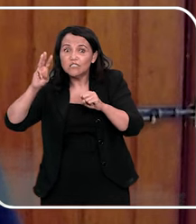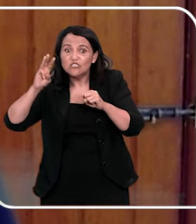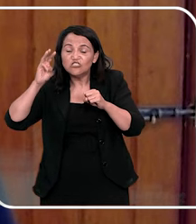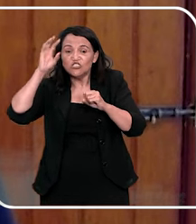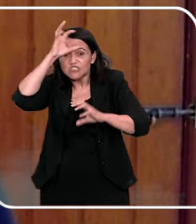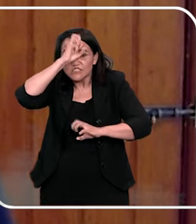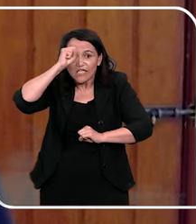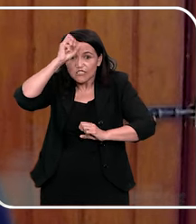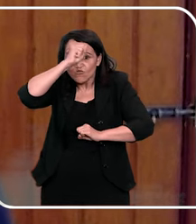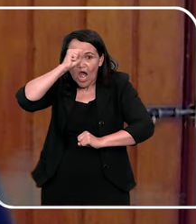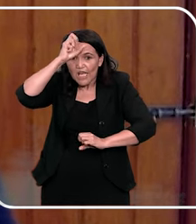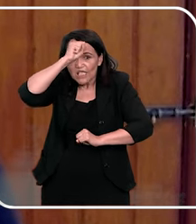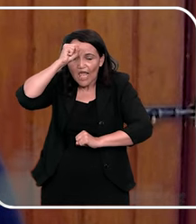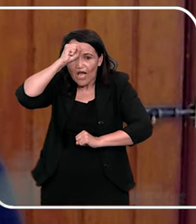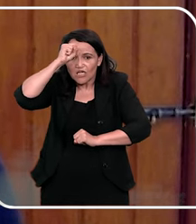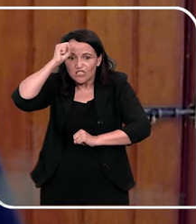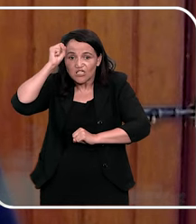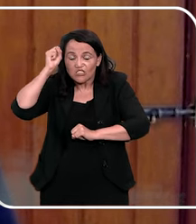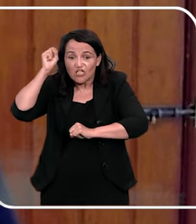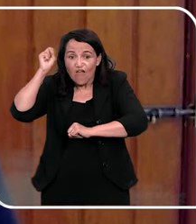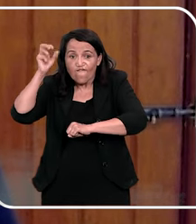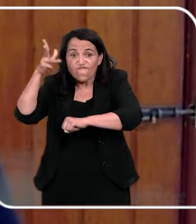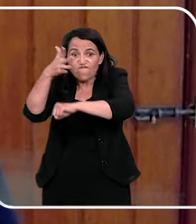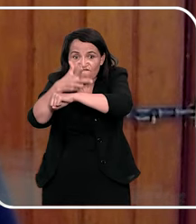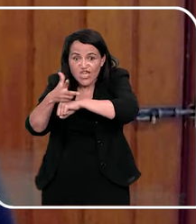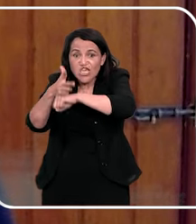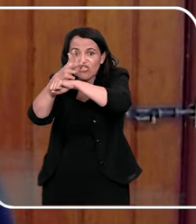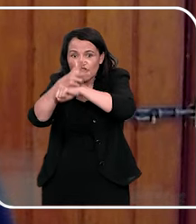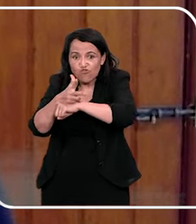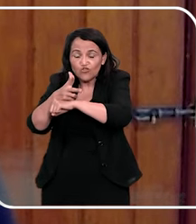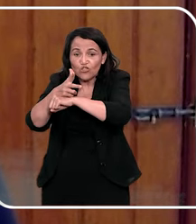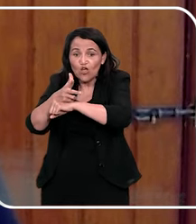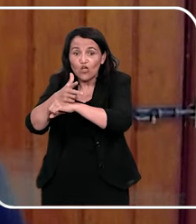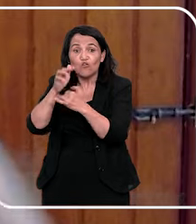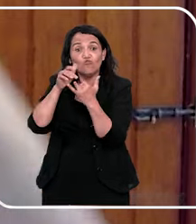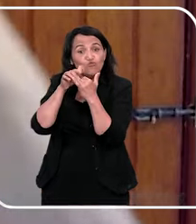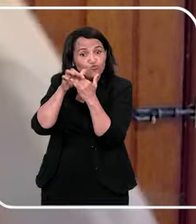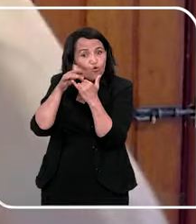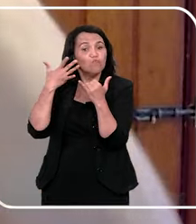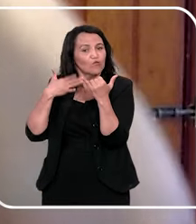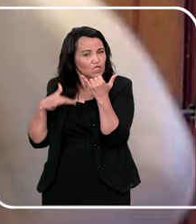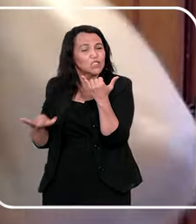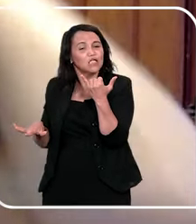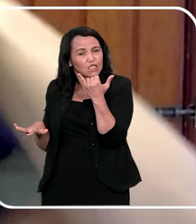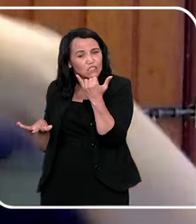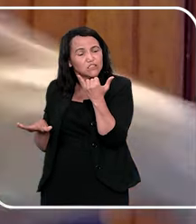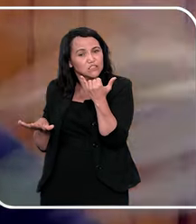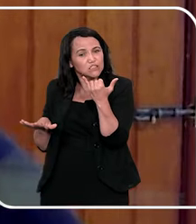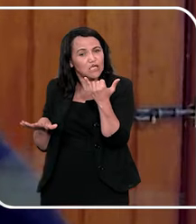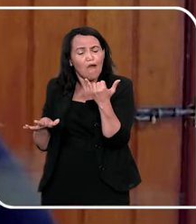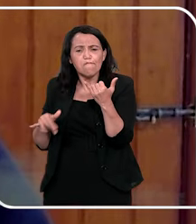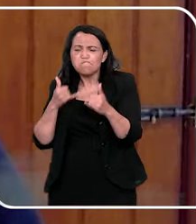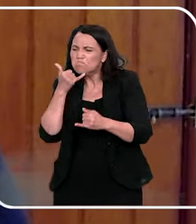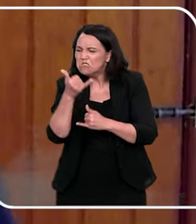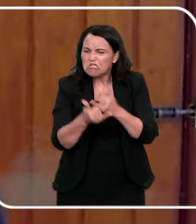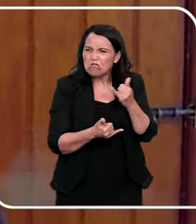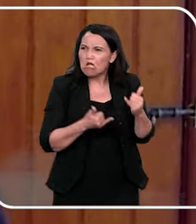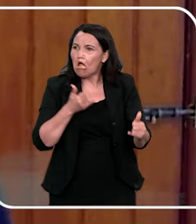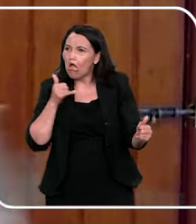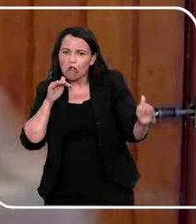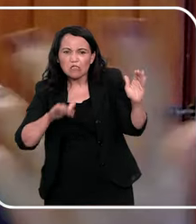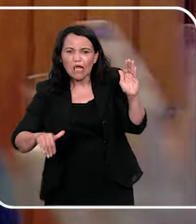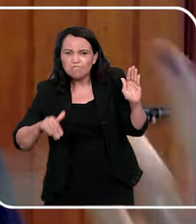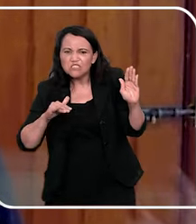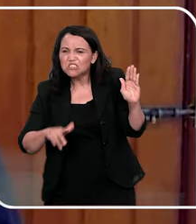-las, vídeos no YouTube com crianças, criança brincando, criança na